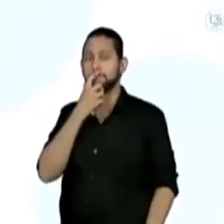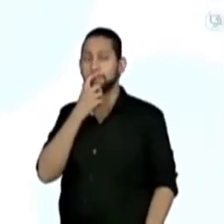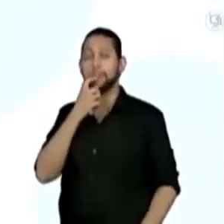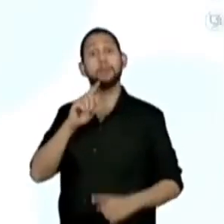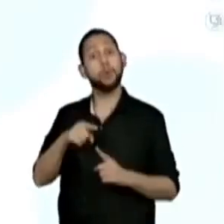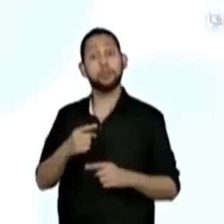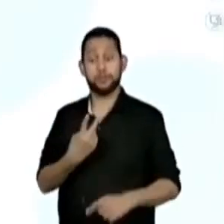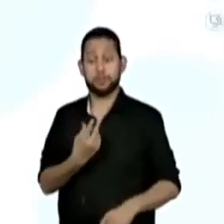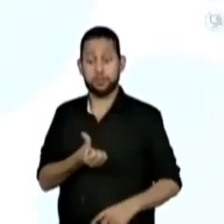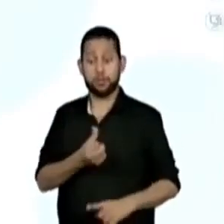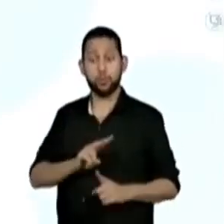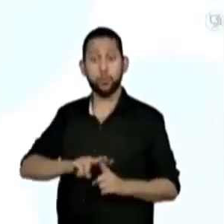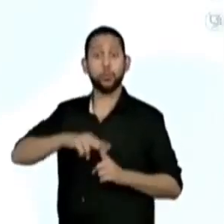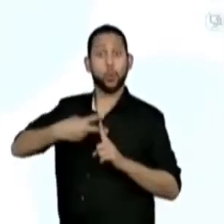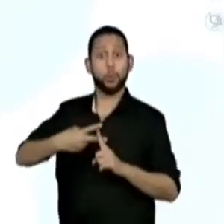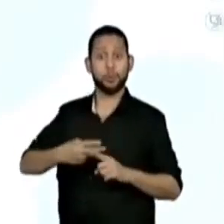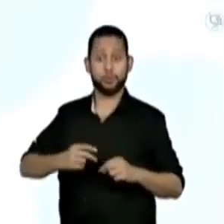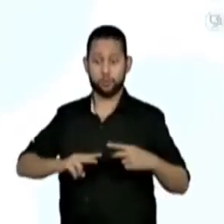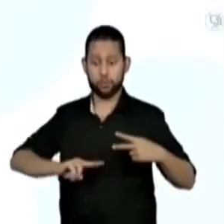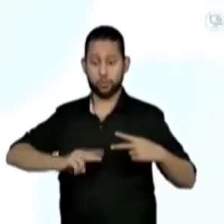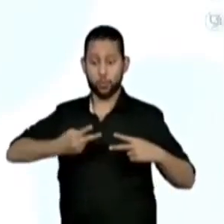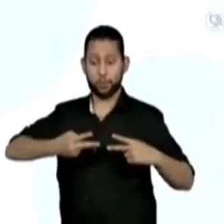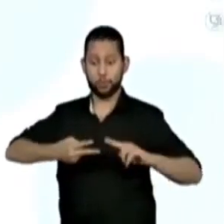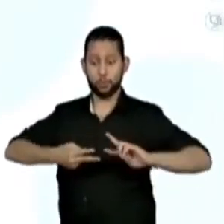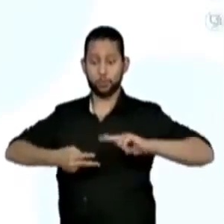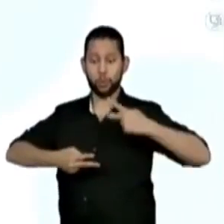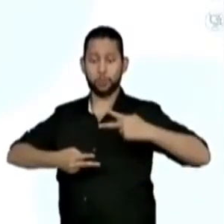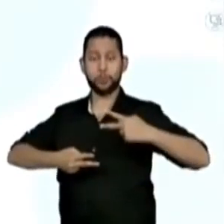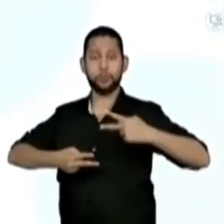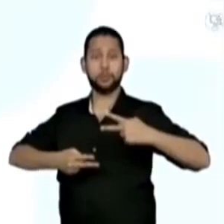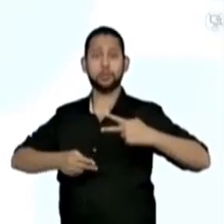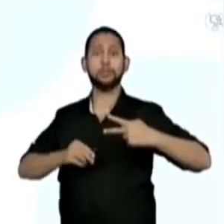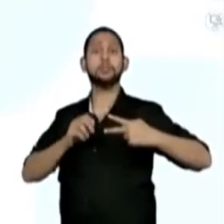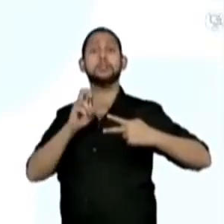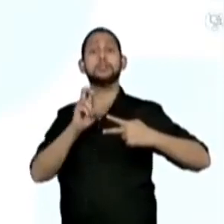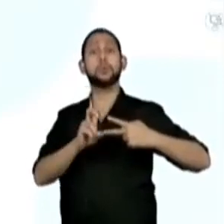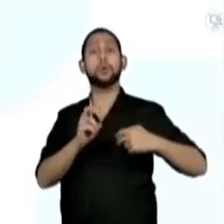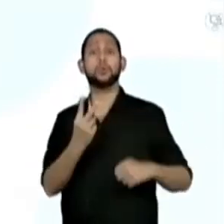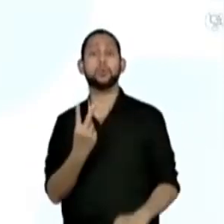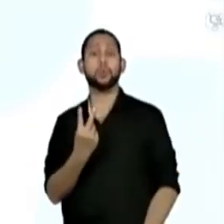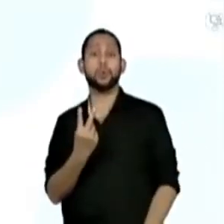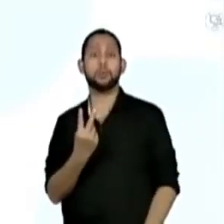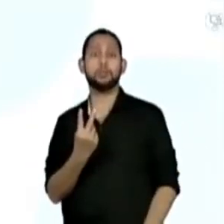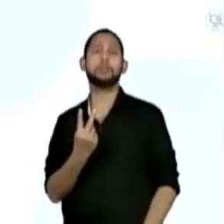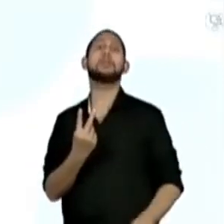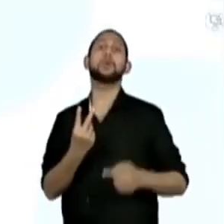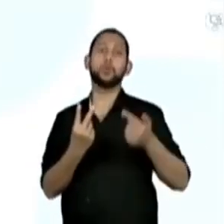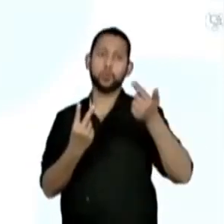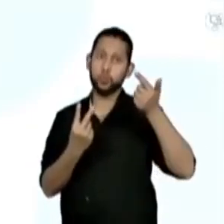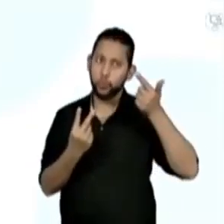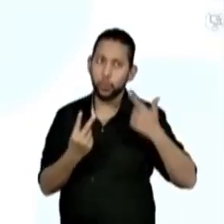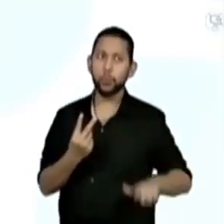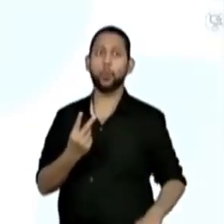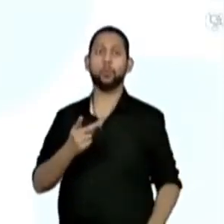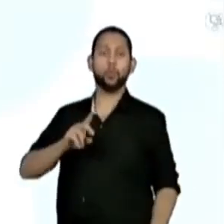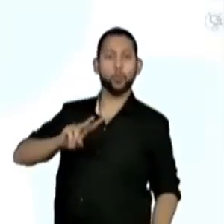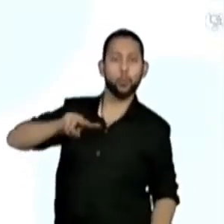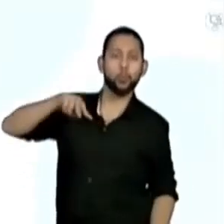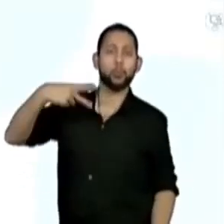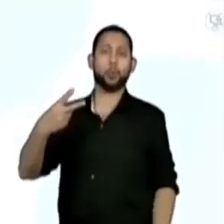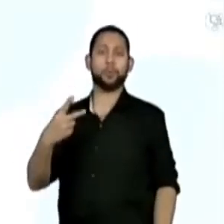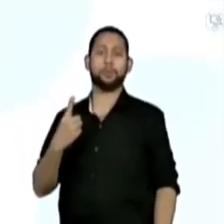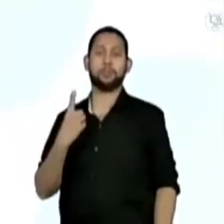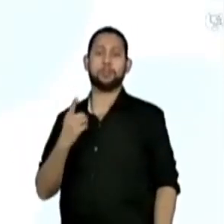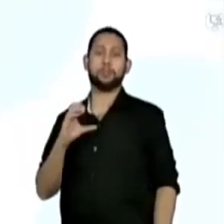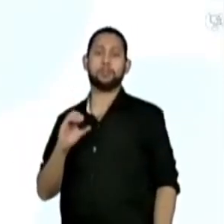que é igual a 52. E aí, finalmente, o dobro